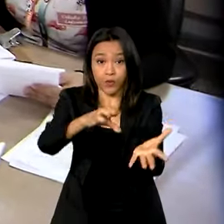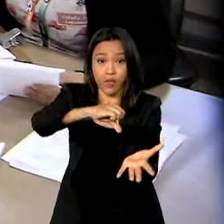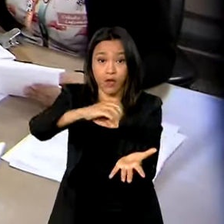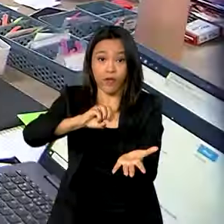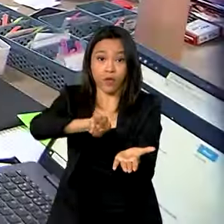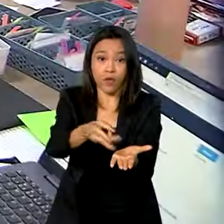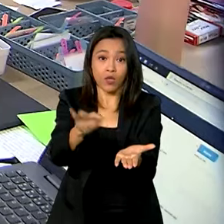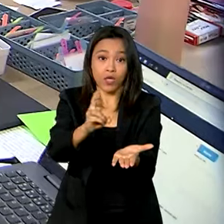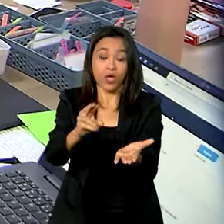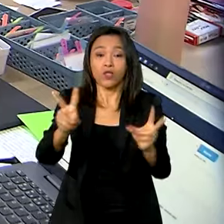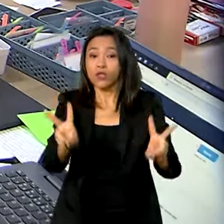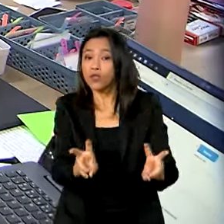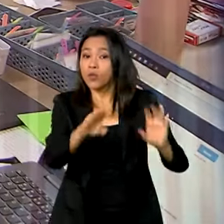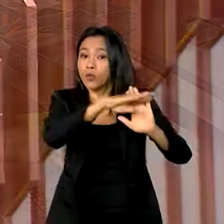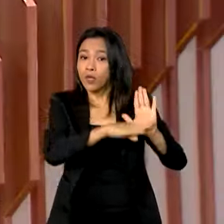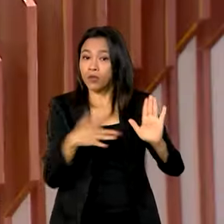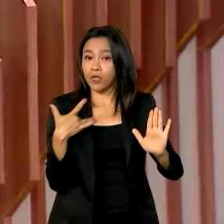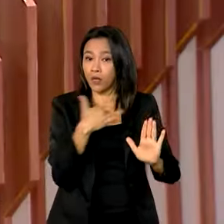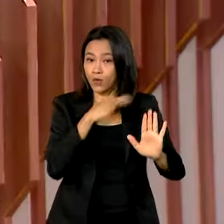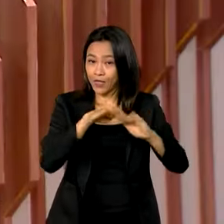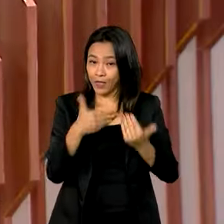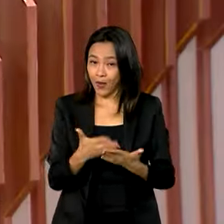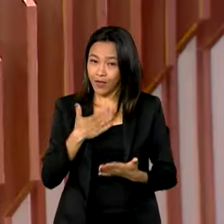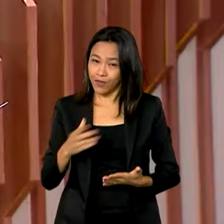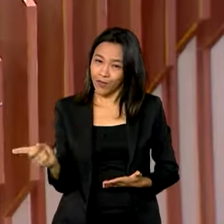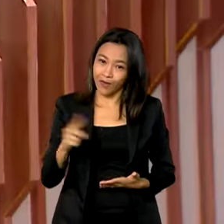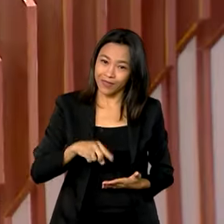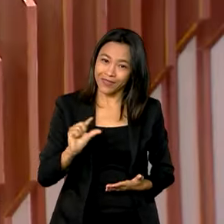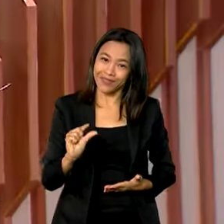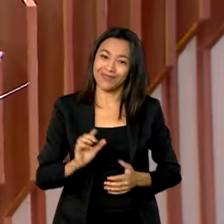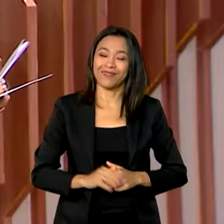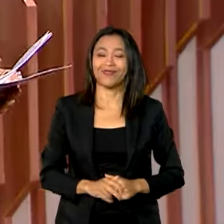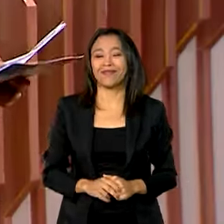para o programa Saúde na Escola. A gente volta já já.